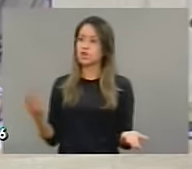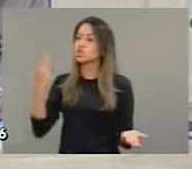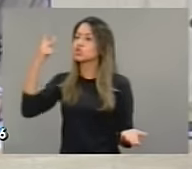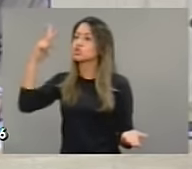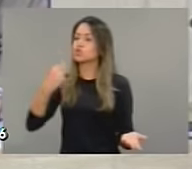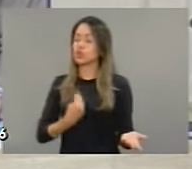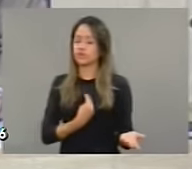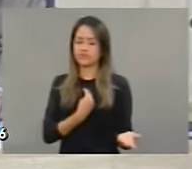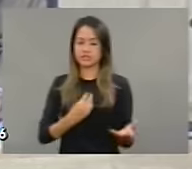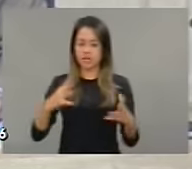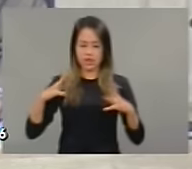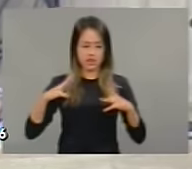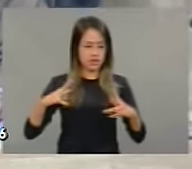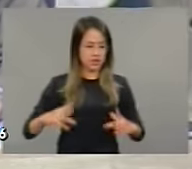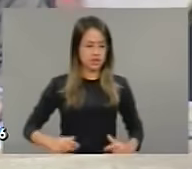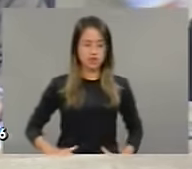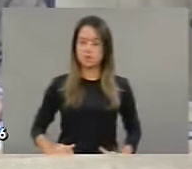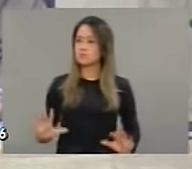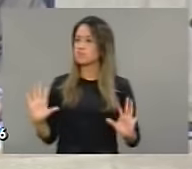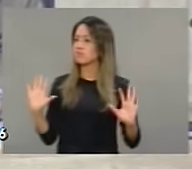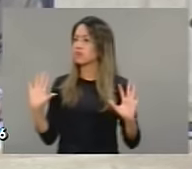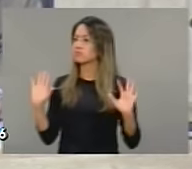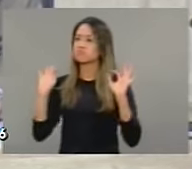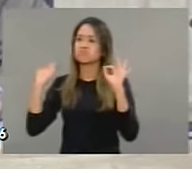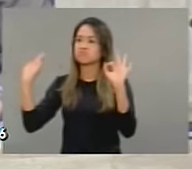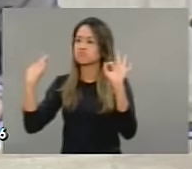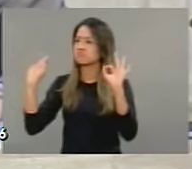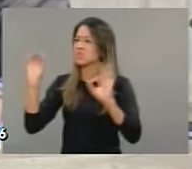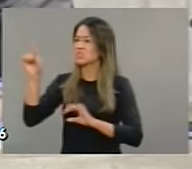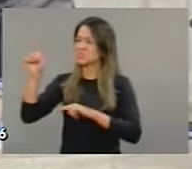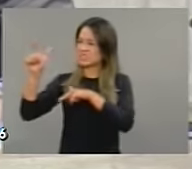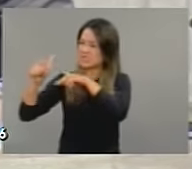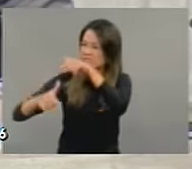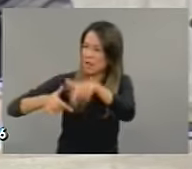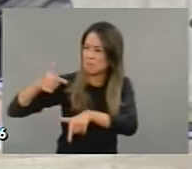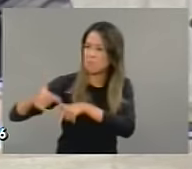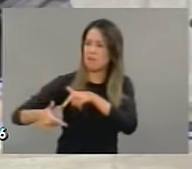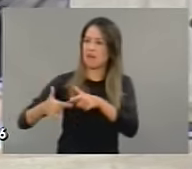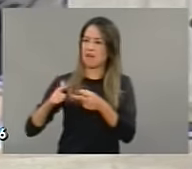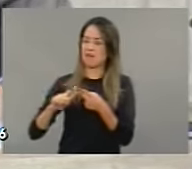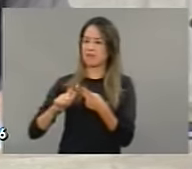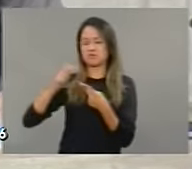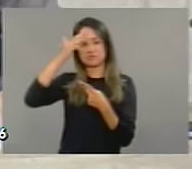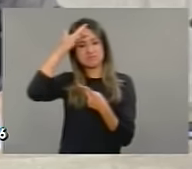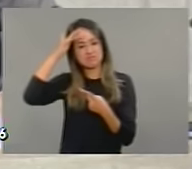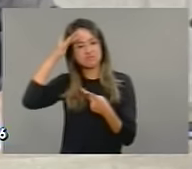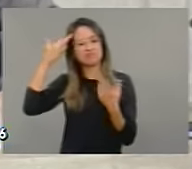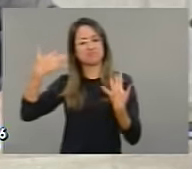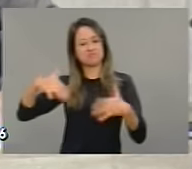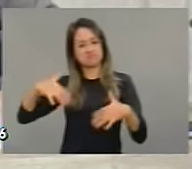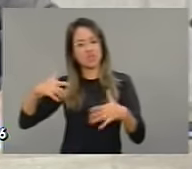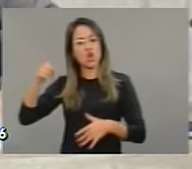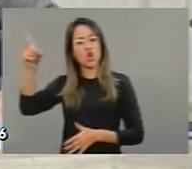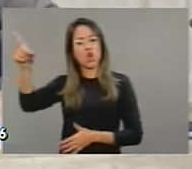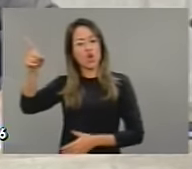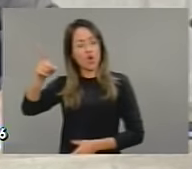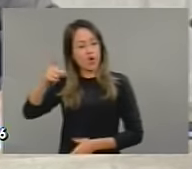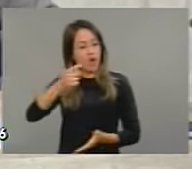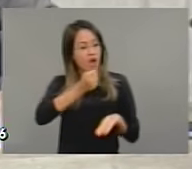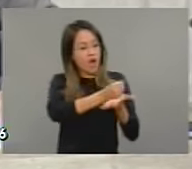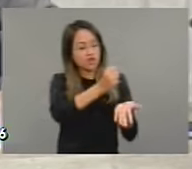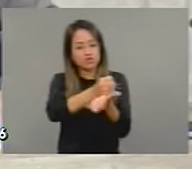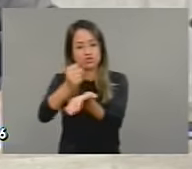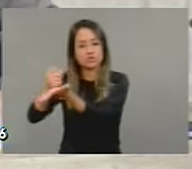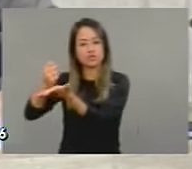às custas de muito trabalho, muita dedicação, muita honradez e compromisso com o povo do